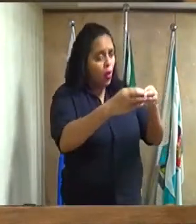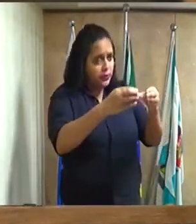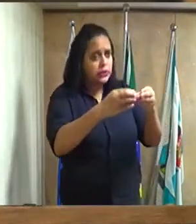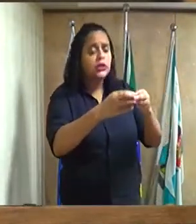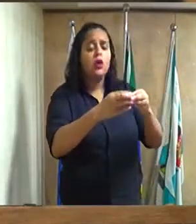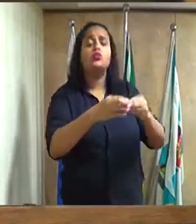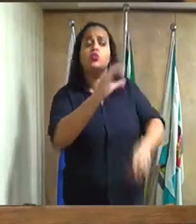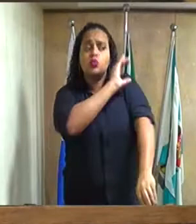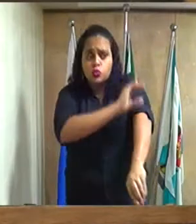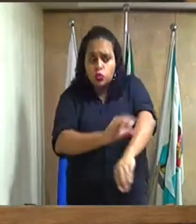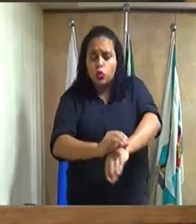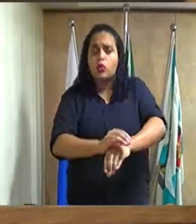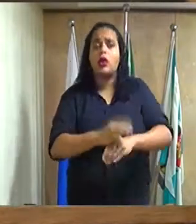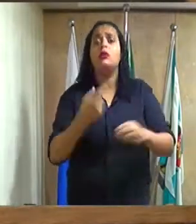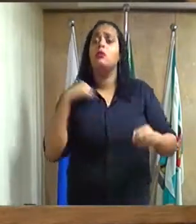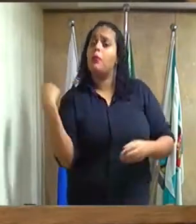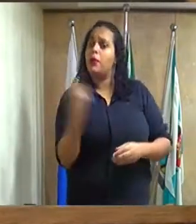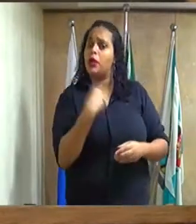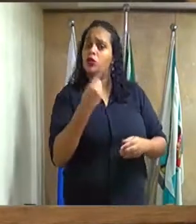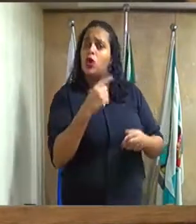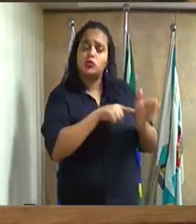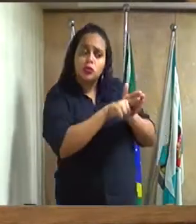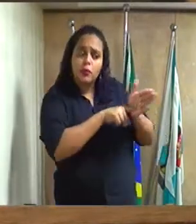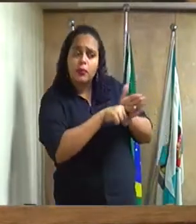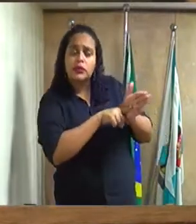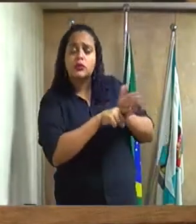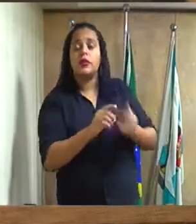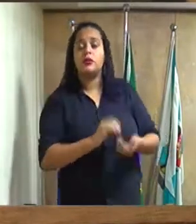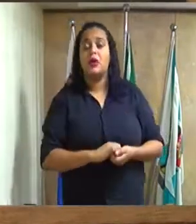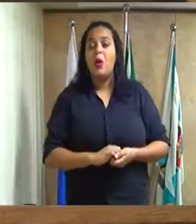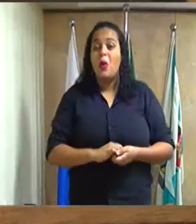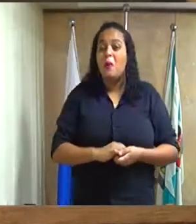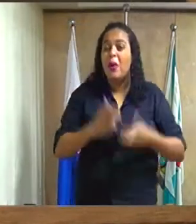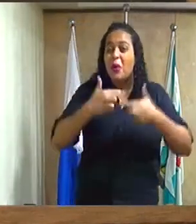nós apurarmos e o mais grave, Ivan,